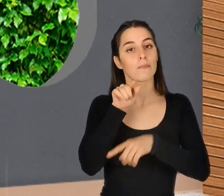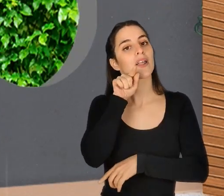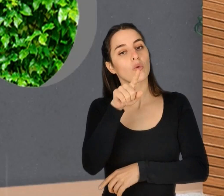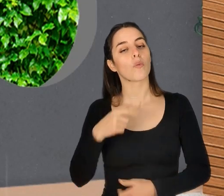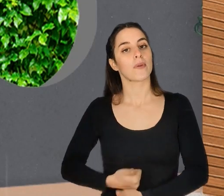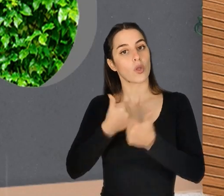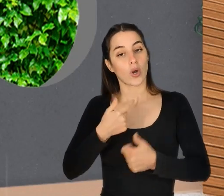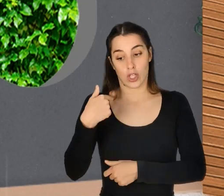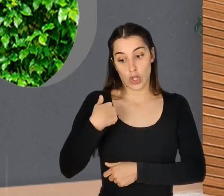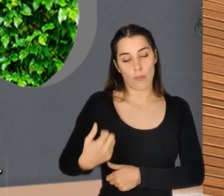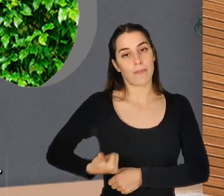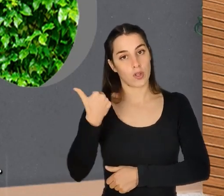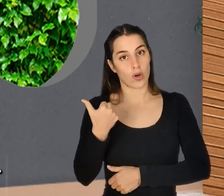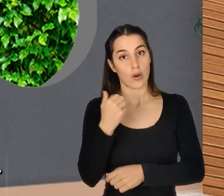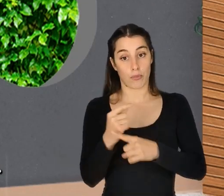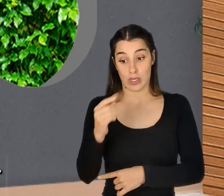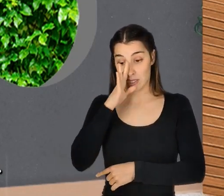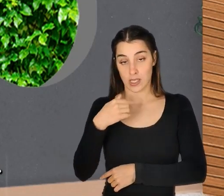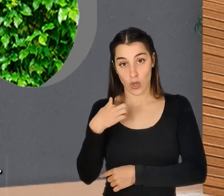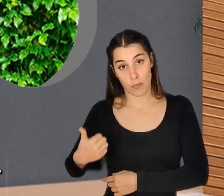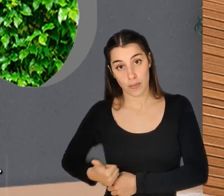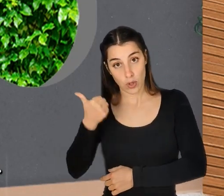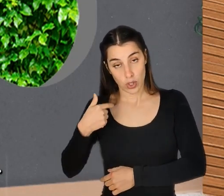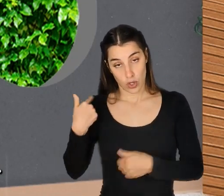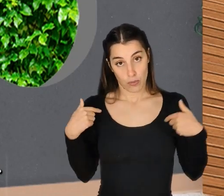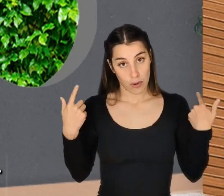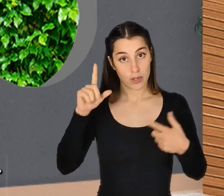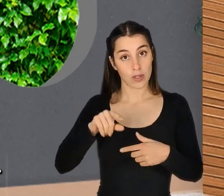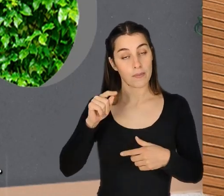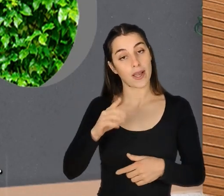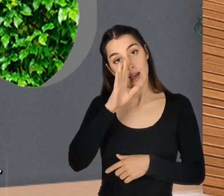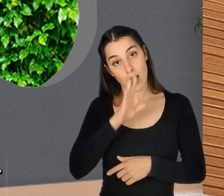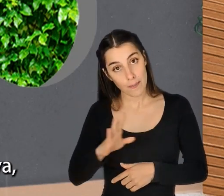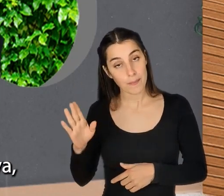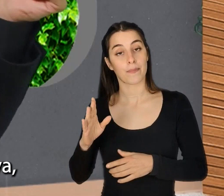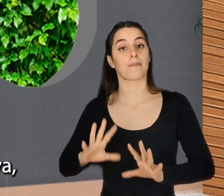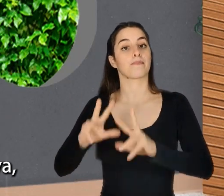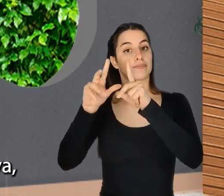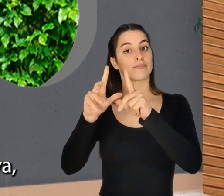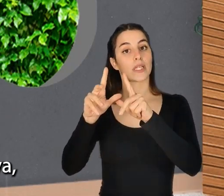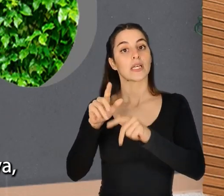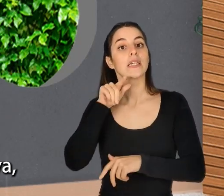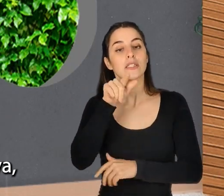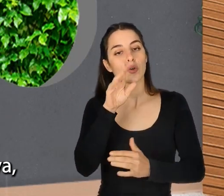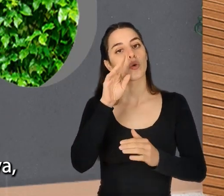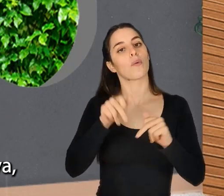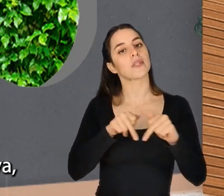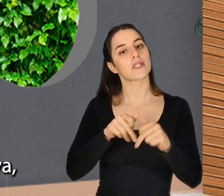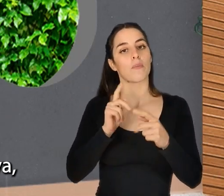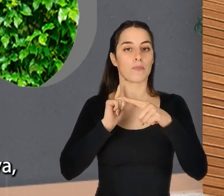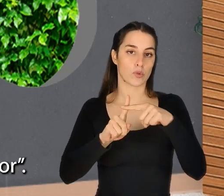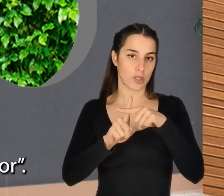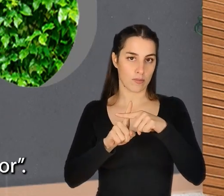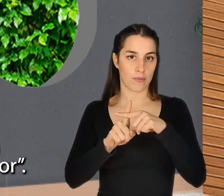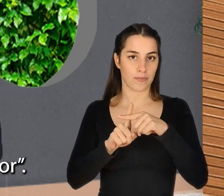ser melhor, que estou também eu próprio a desenvolver a minha habilidade. Então, crescemos os dois. E isto é uma competitividade